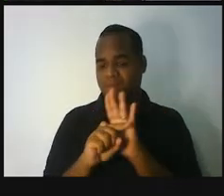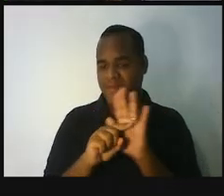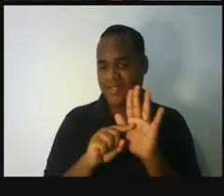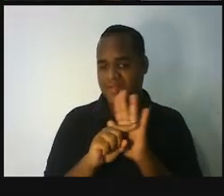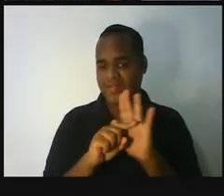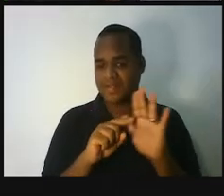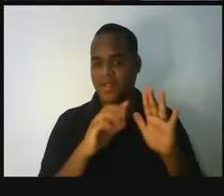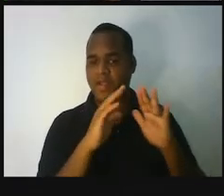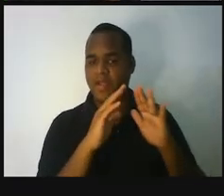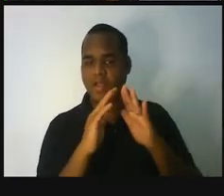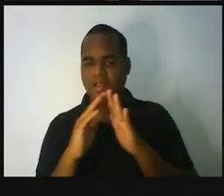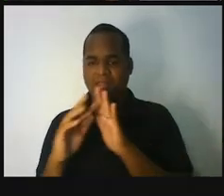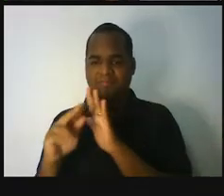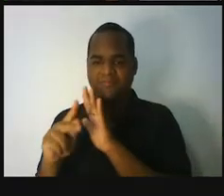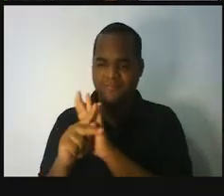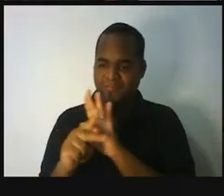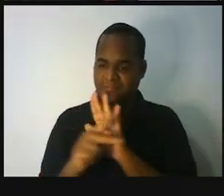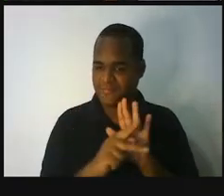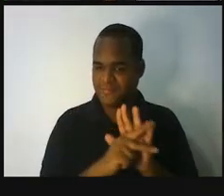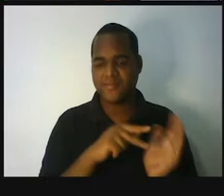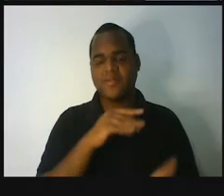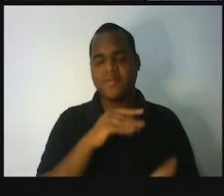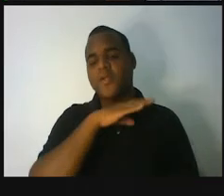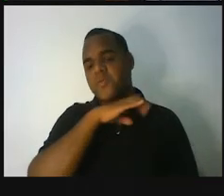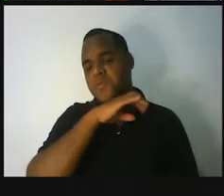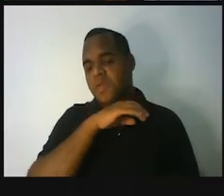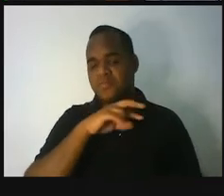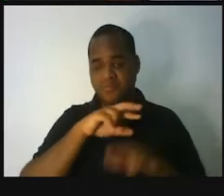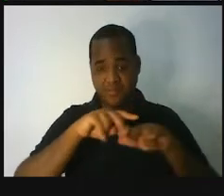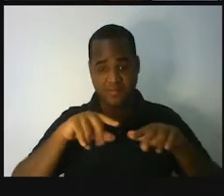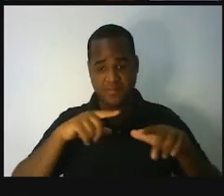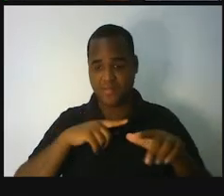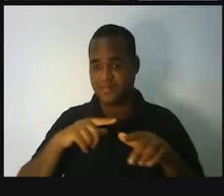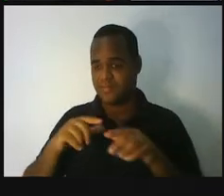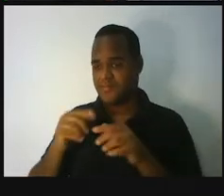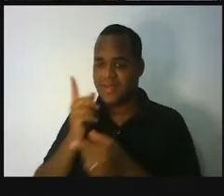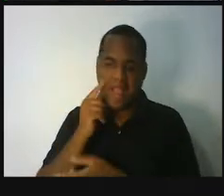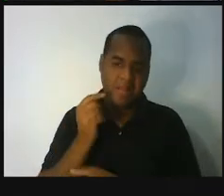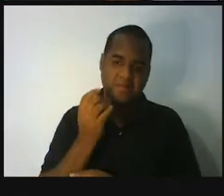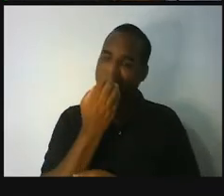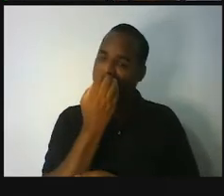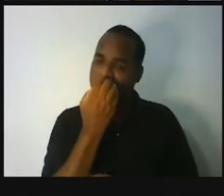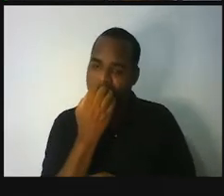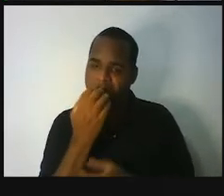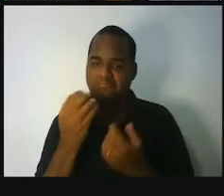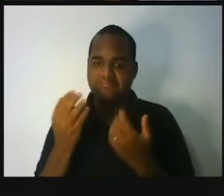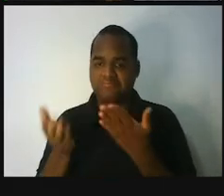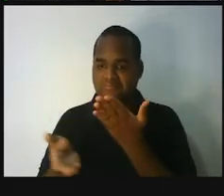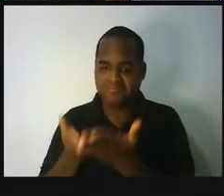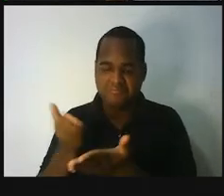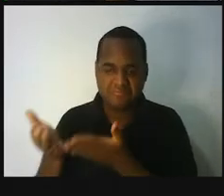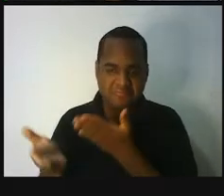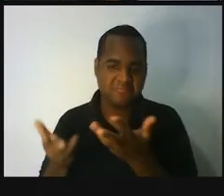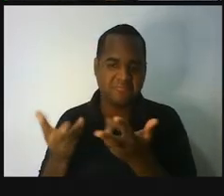domésticos. Quando é que os animais são domésticos? Hum? Doméstico lembra o quê?